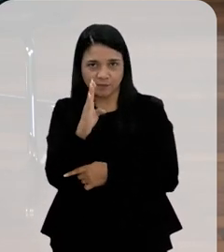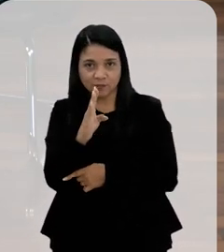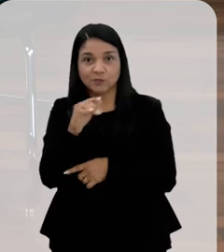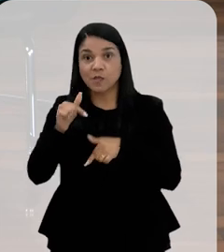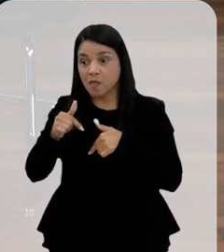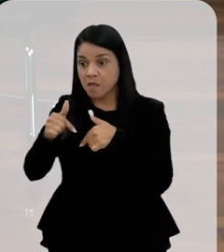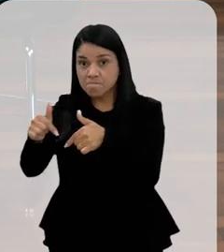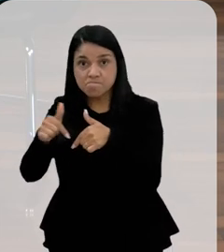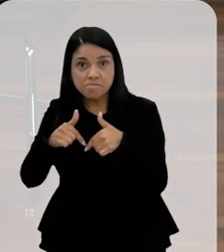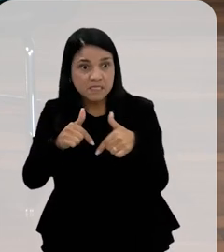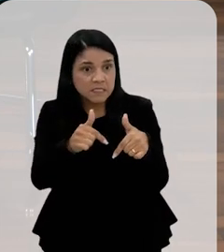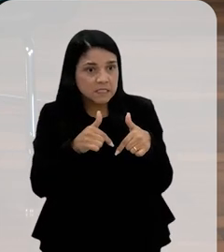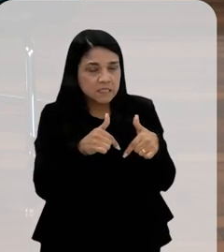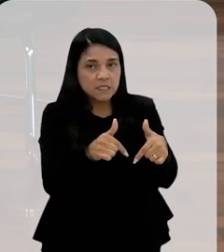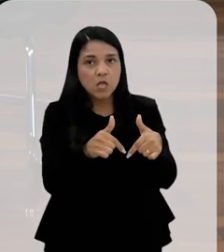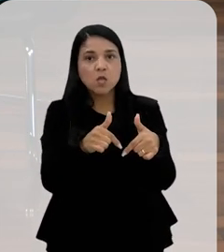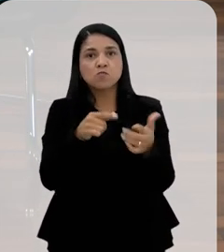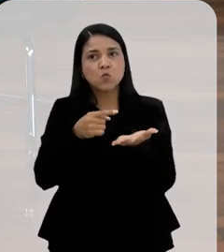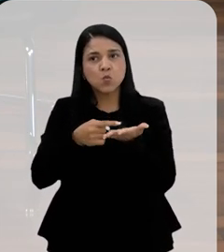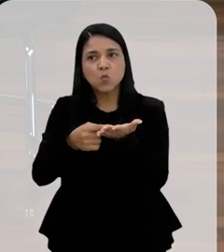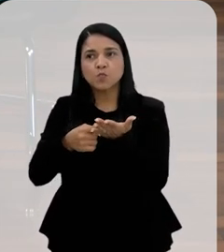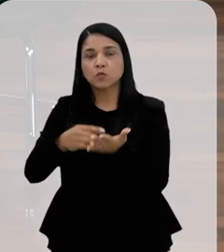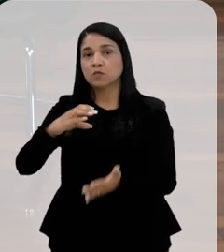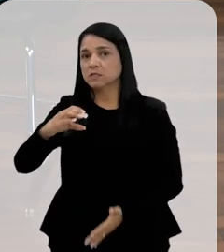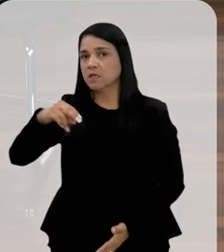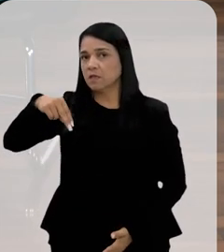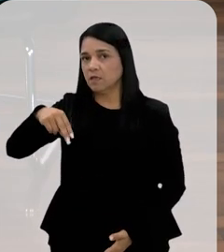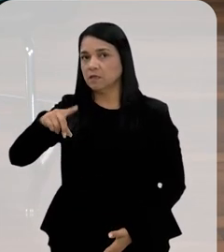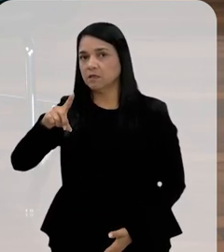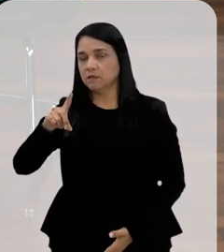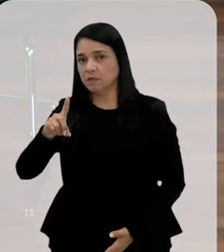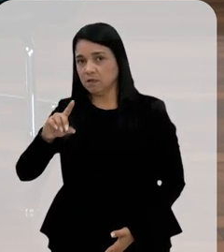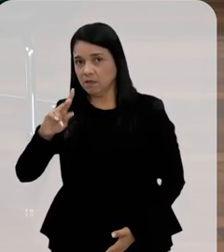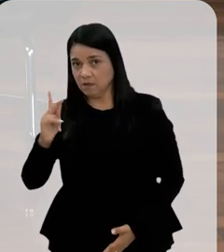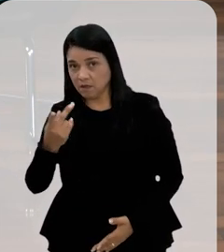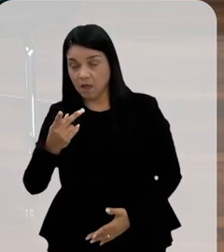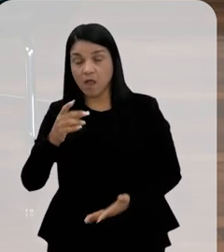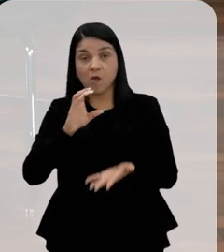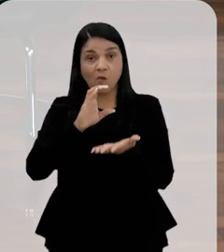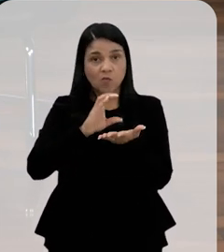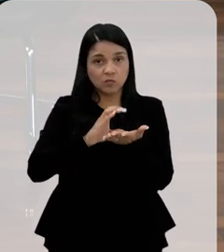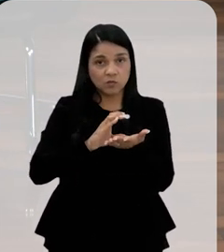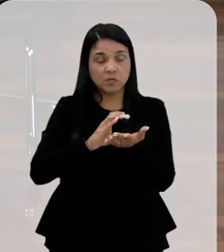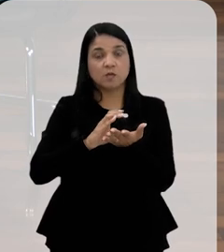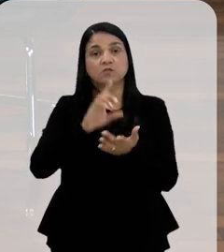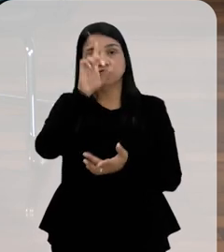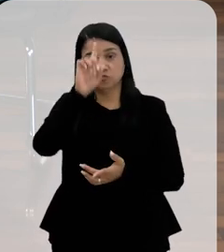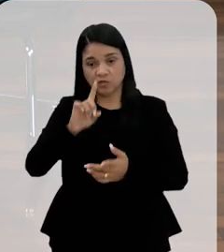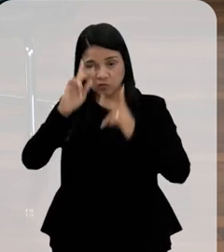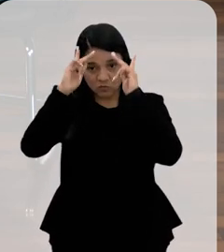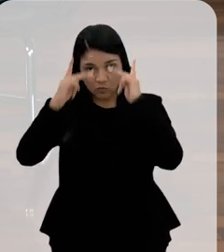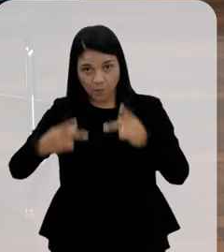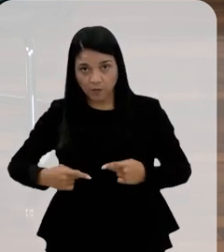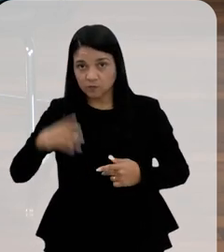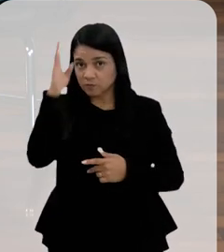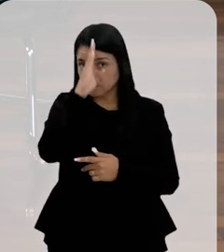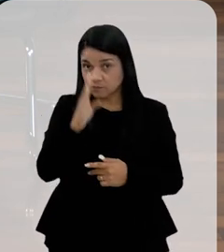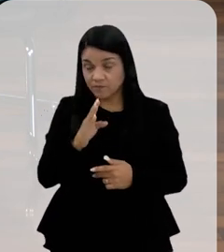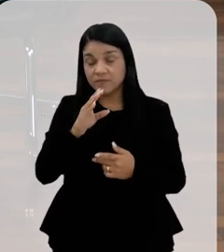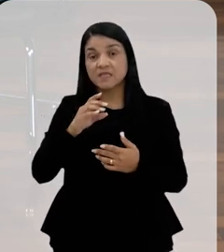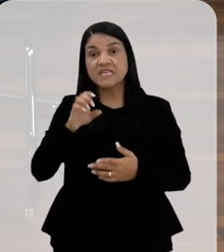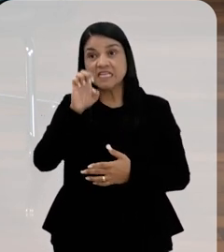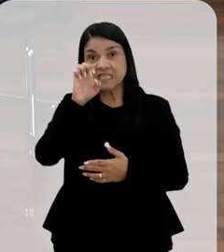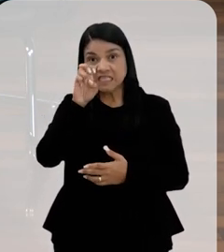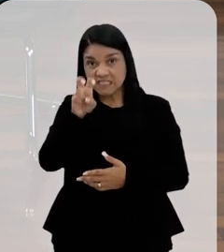missão que está sendo cumprida pelo CNDH, o Conselho Nacional de Direitos Humanos, visitando as cinco macro